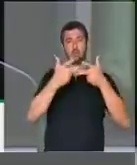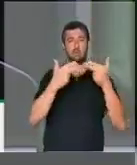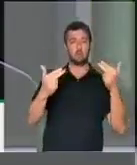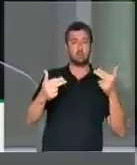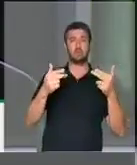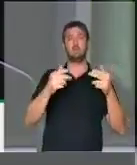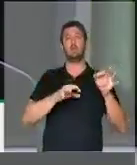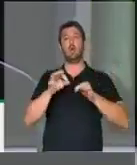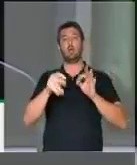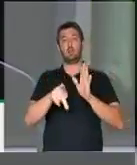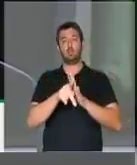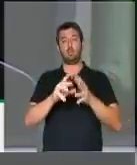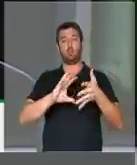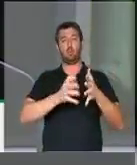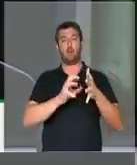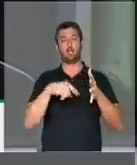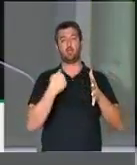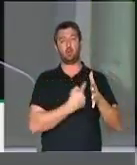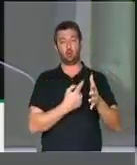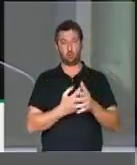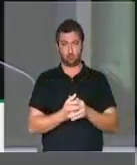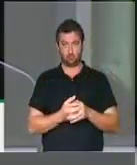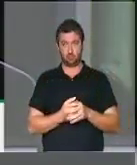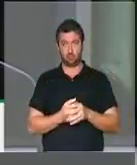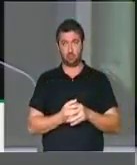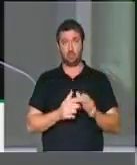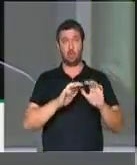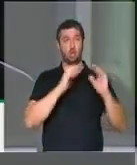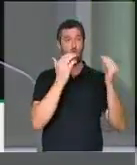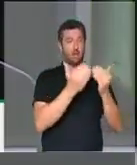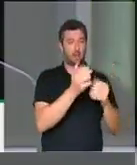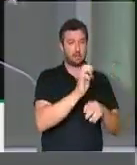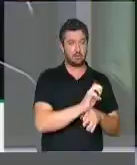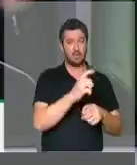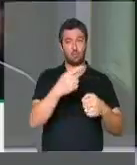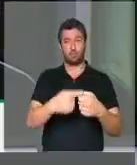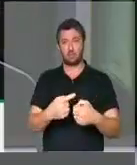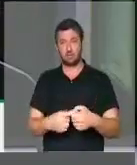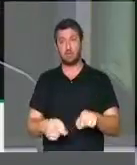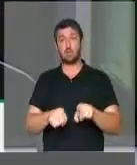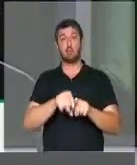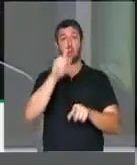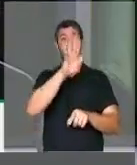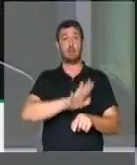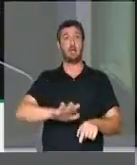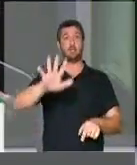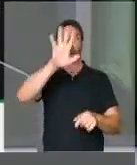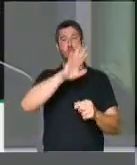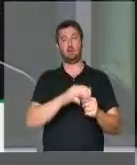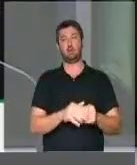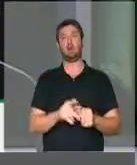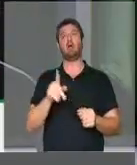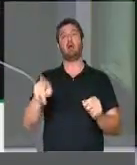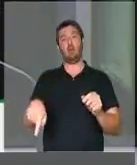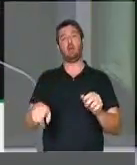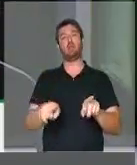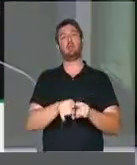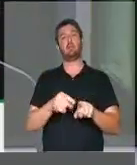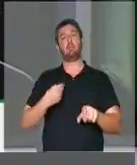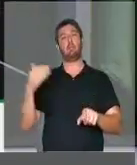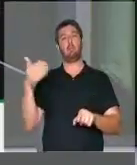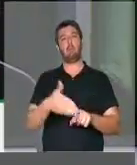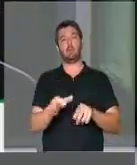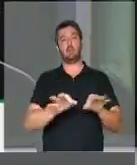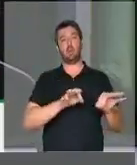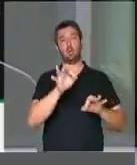organizacional do nosso partido. Os congressos estaduais, municipais e congresso nacional é parte desse desafio